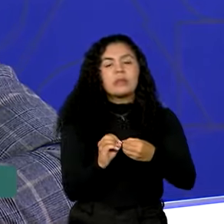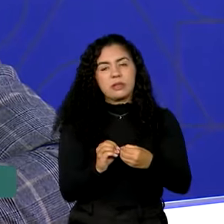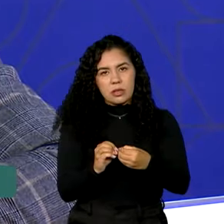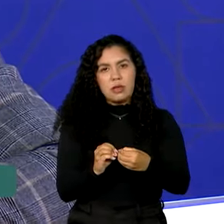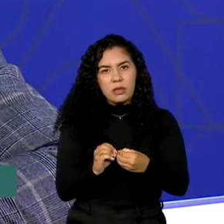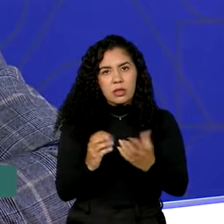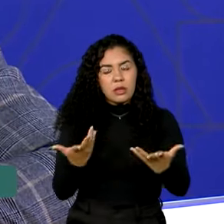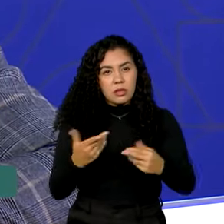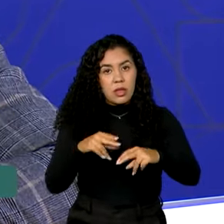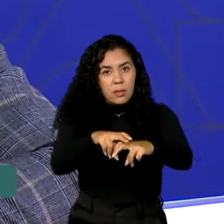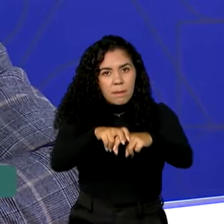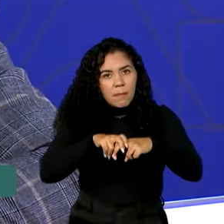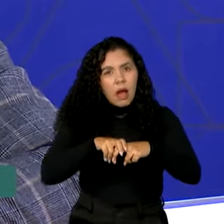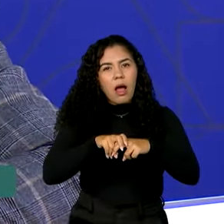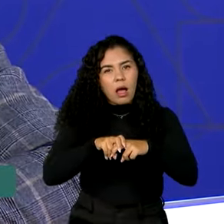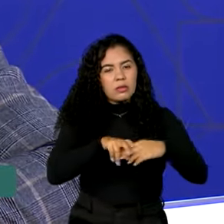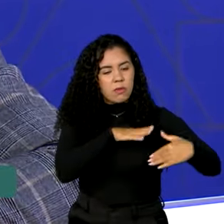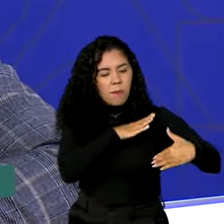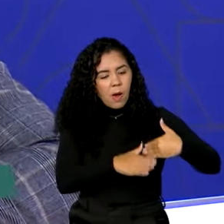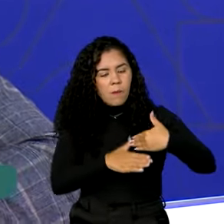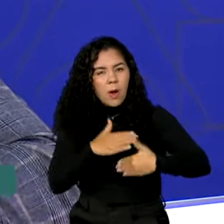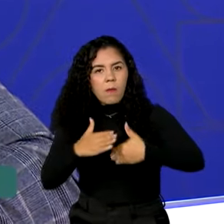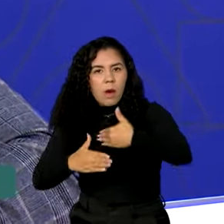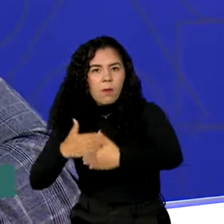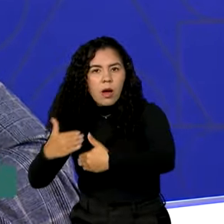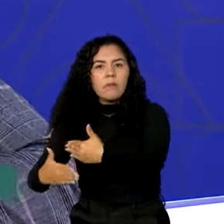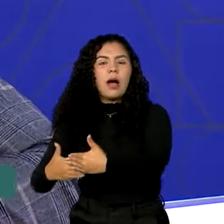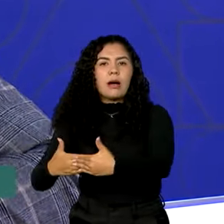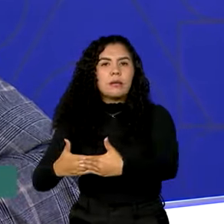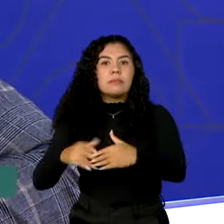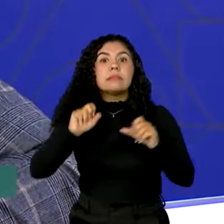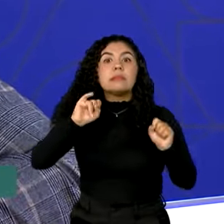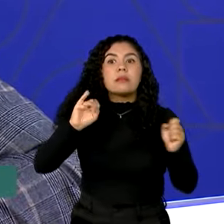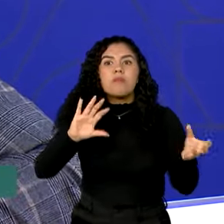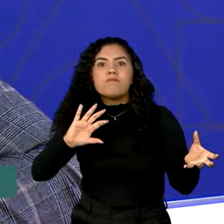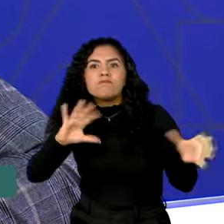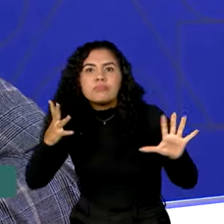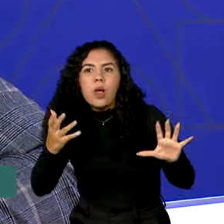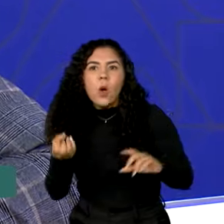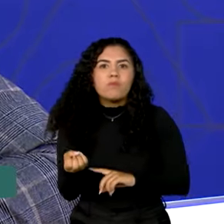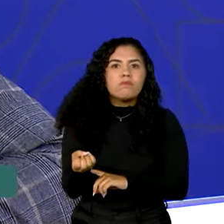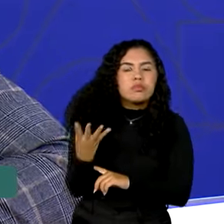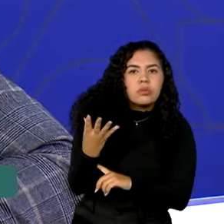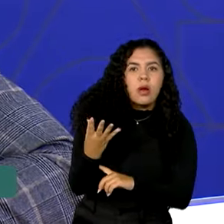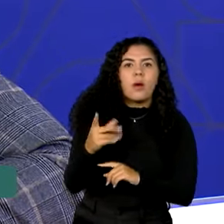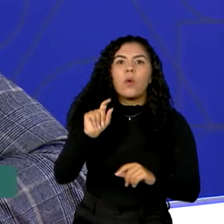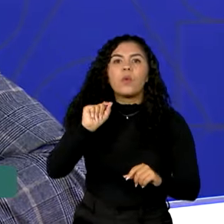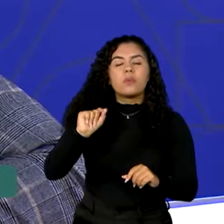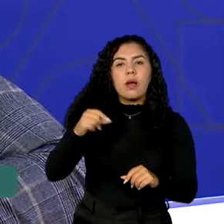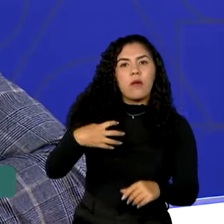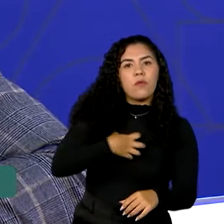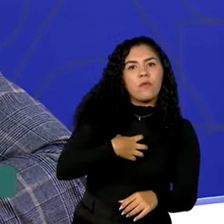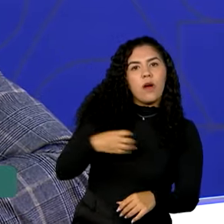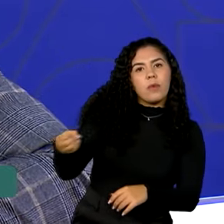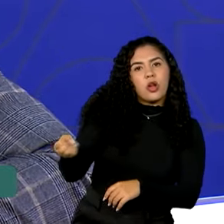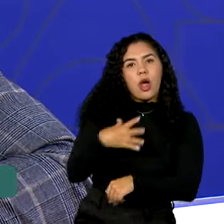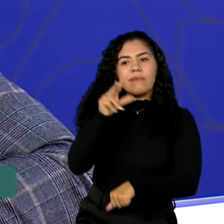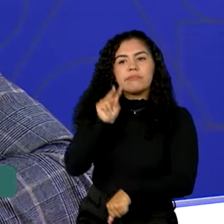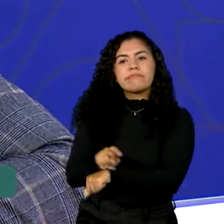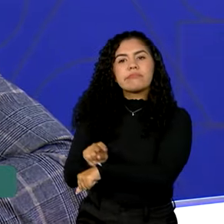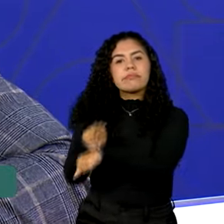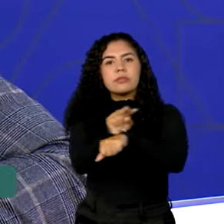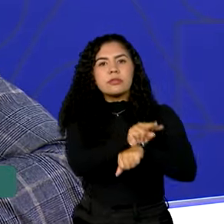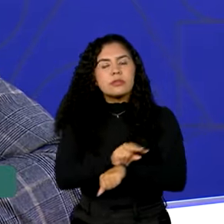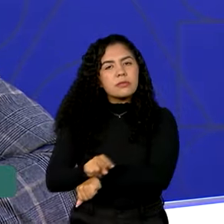de todo esse processo, emija, surja um novo modelo de fiscalização, um modelo de fiscalização